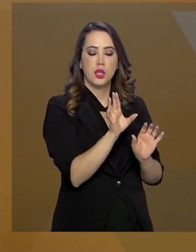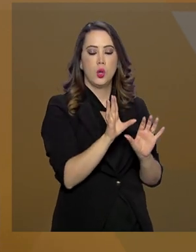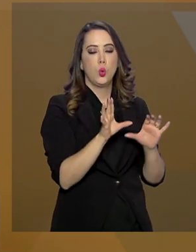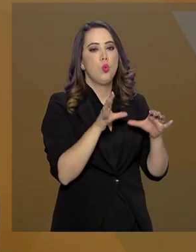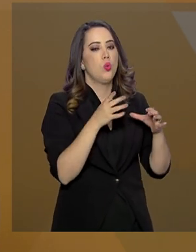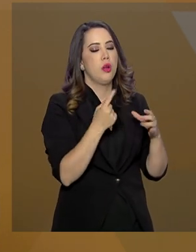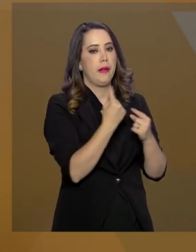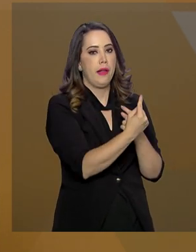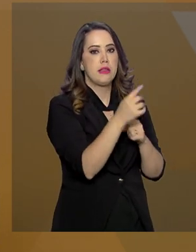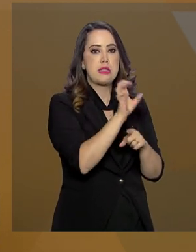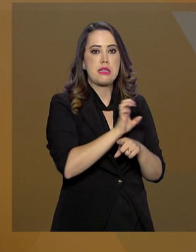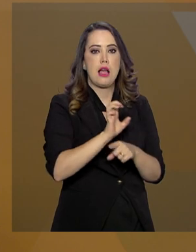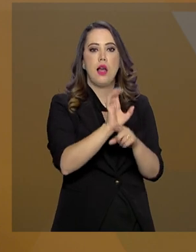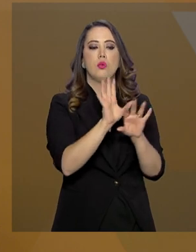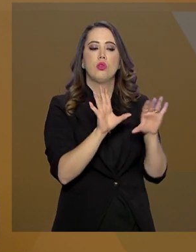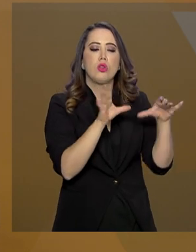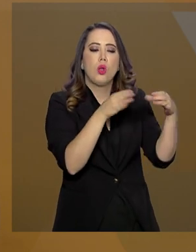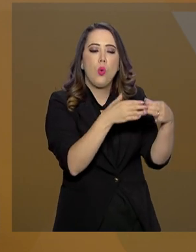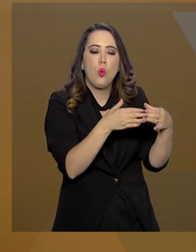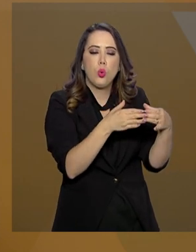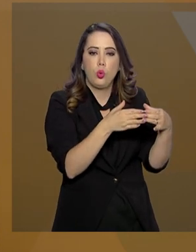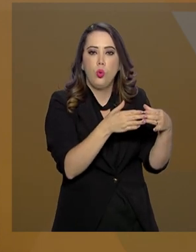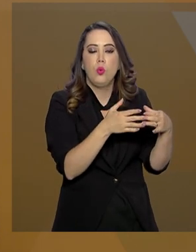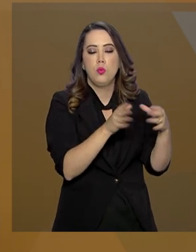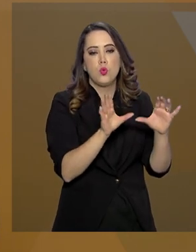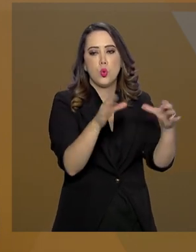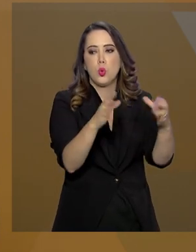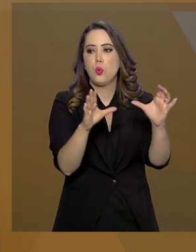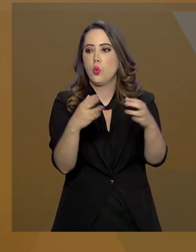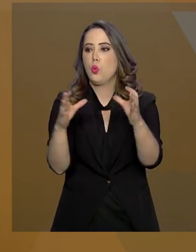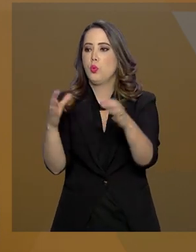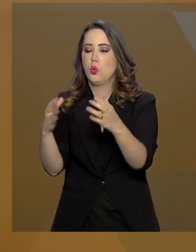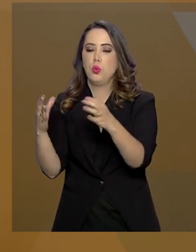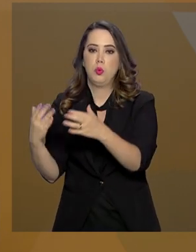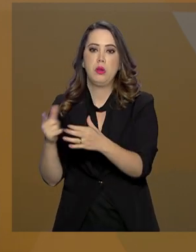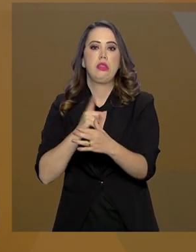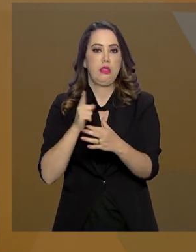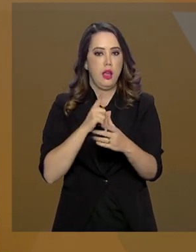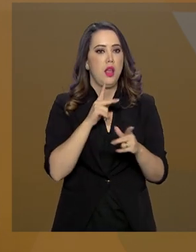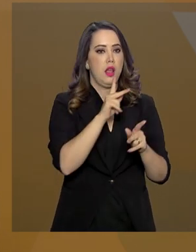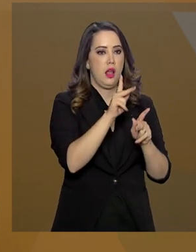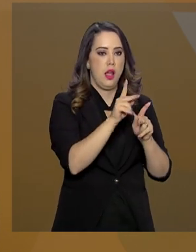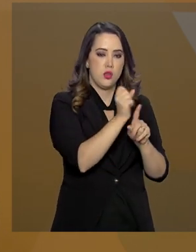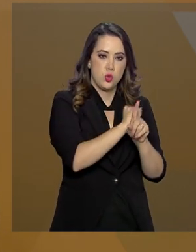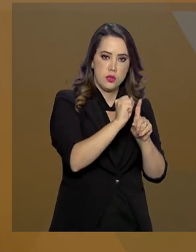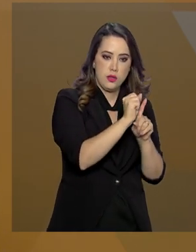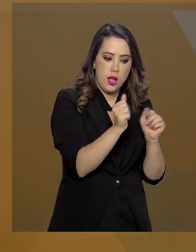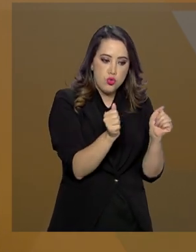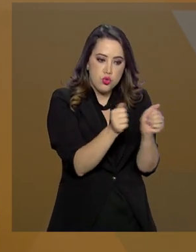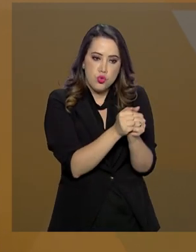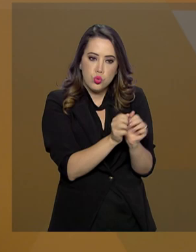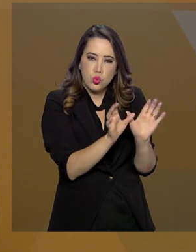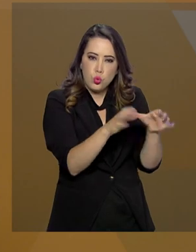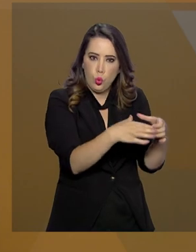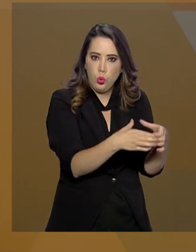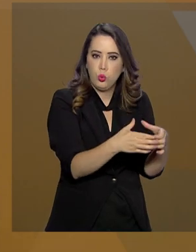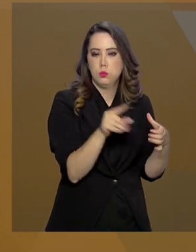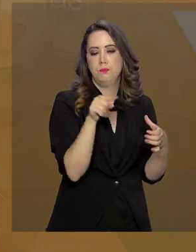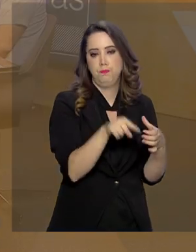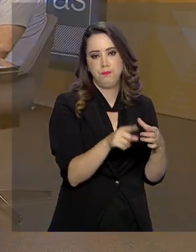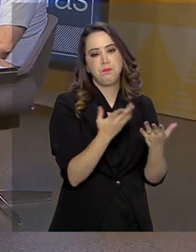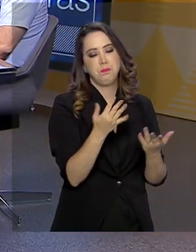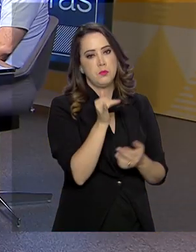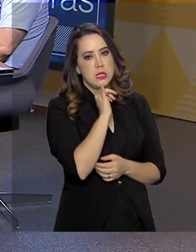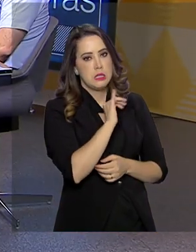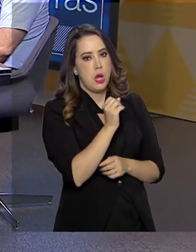Nesse gabinete existem câmaras temáticas que contam com a presença da população. Nós fomos, para vocês terem uma ideia, nós fomos do ano passado para cá, a